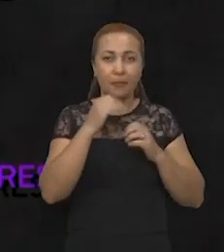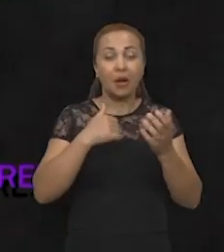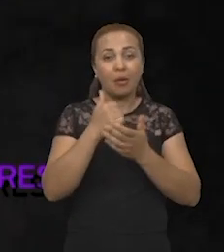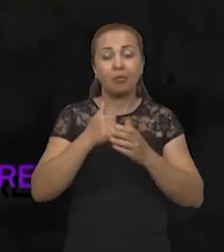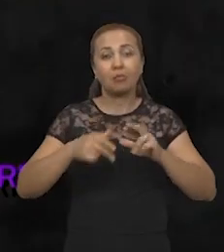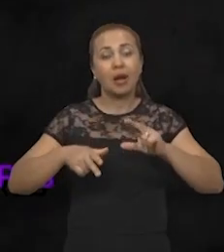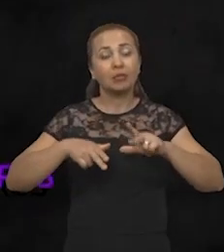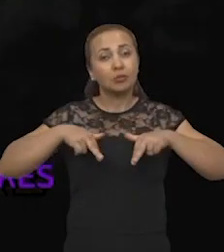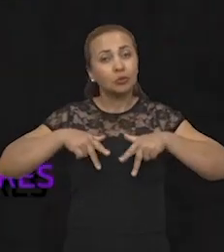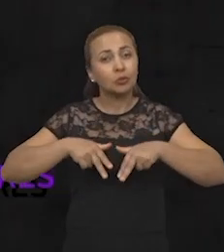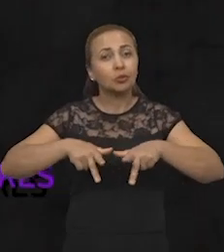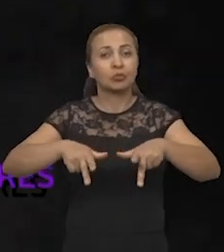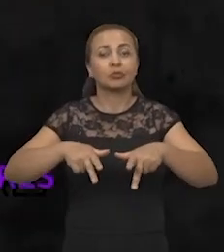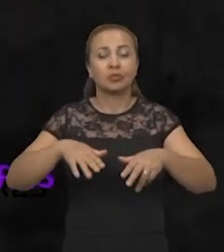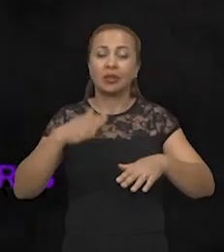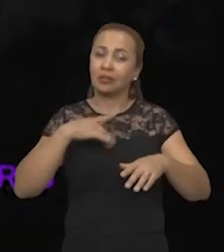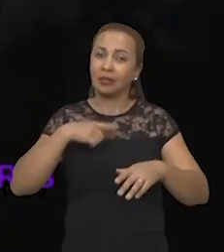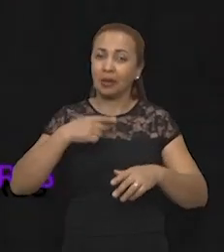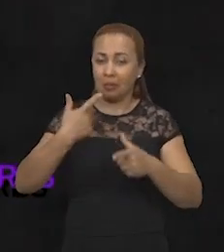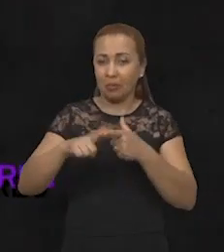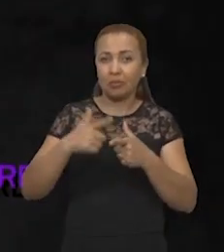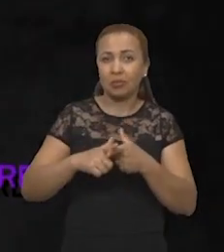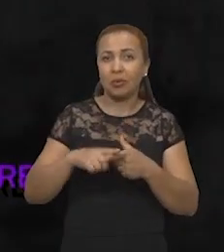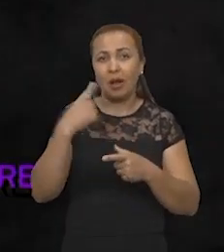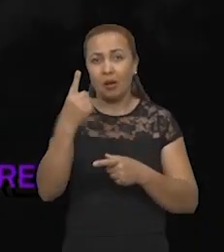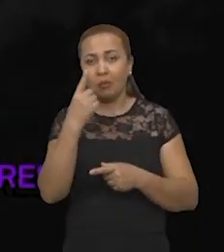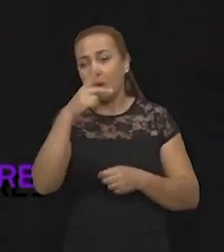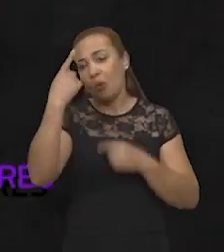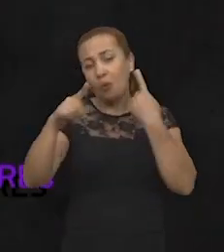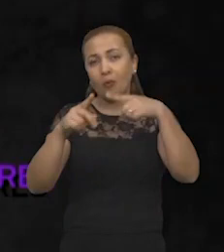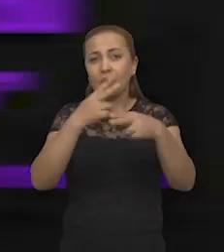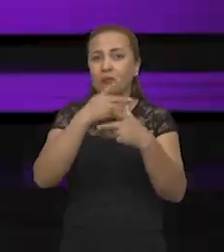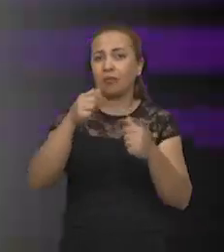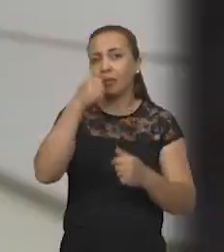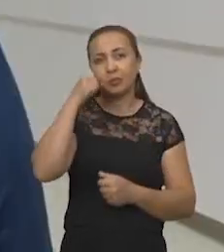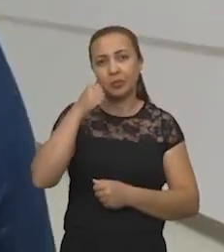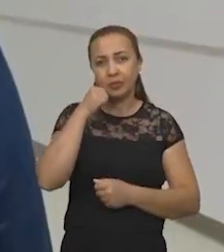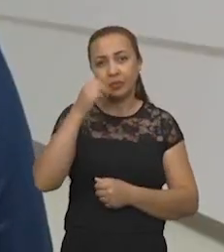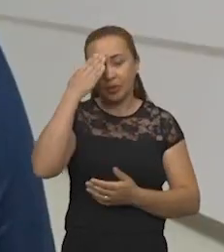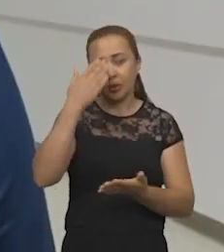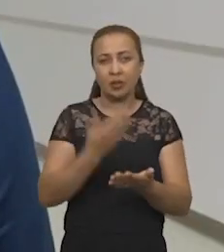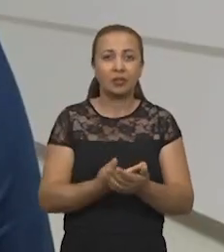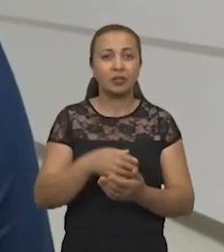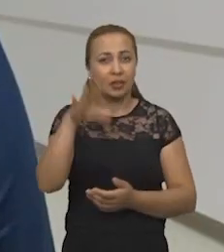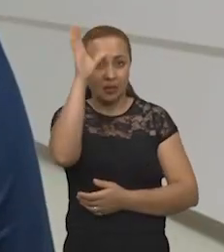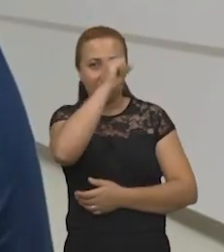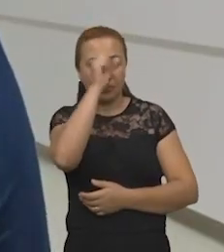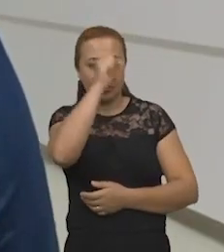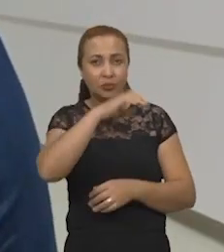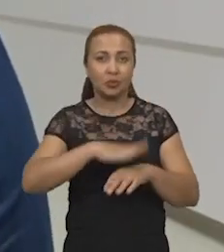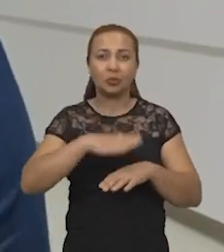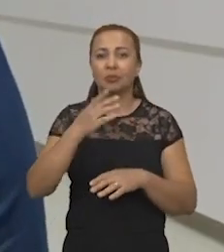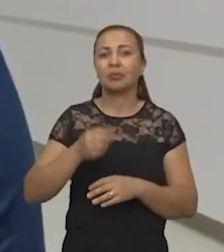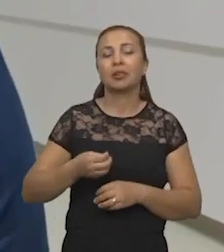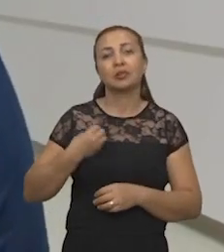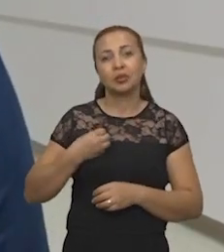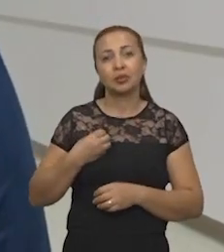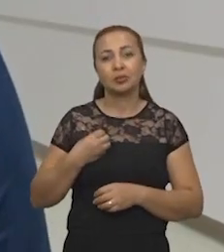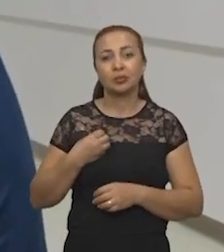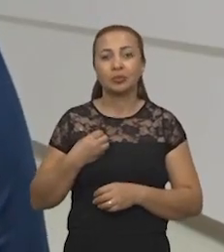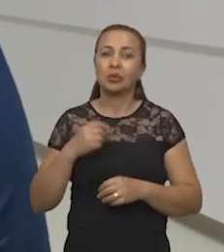gênero, cause dano ou sofrimento a uma ou várias mulheres. Eu acredito ter aprendido mais com as